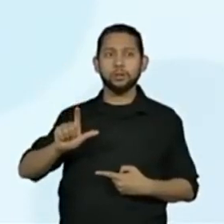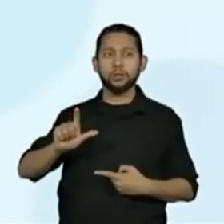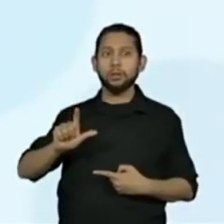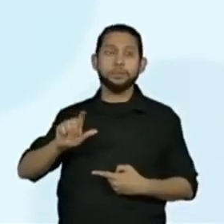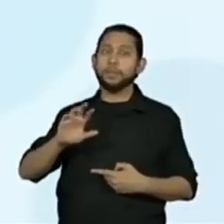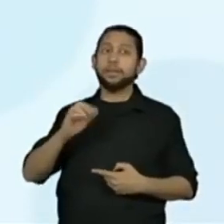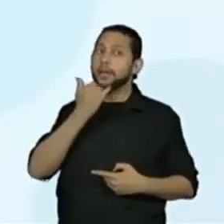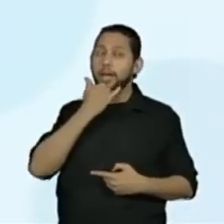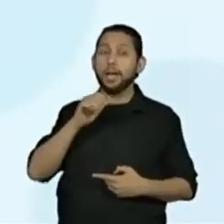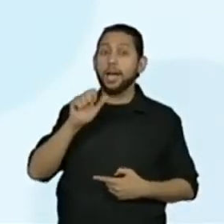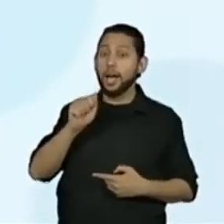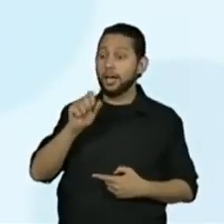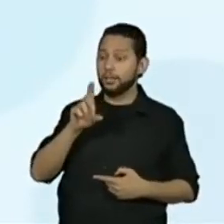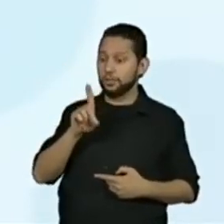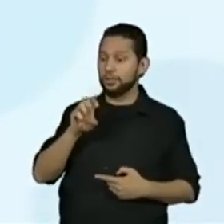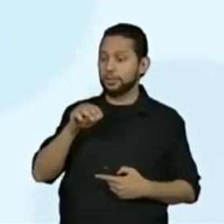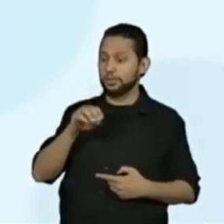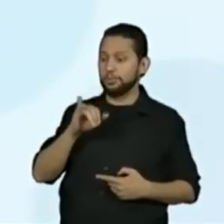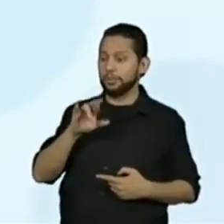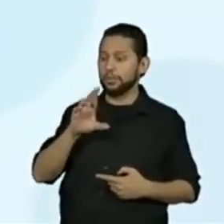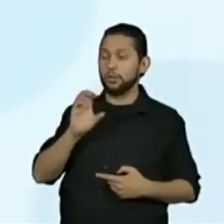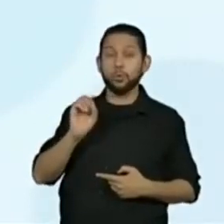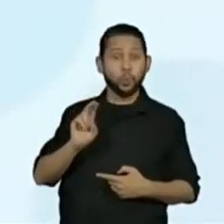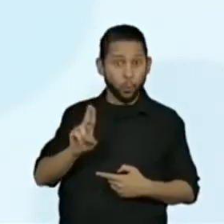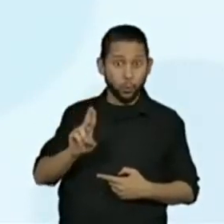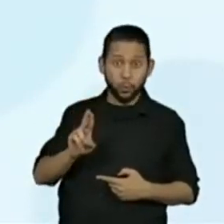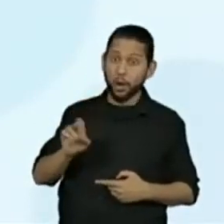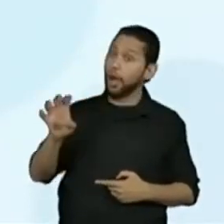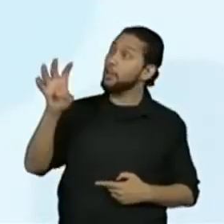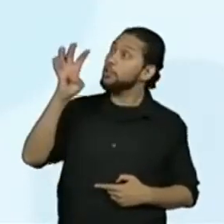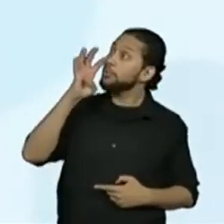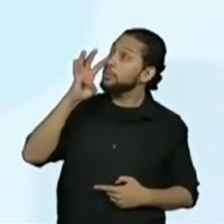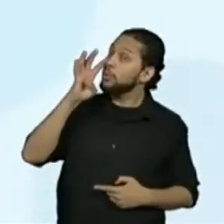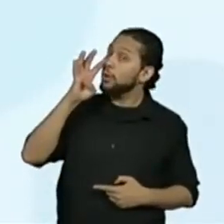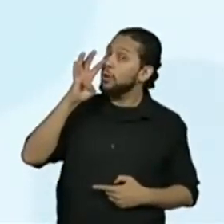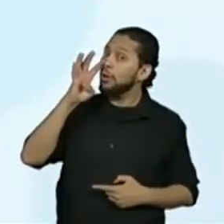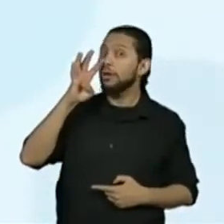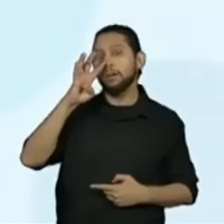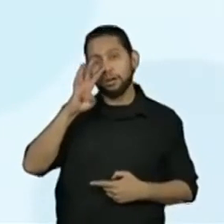levar dessa aula. Então, ele admirou com U.